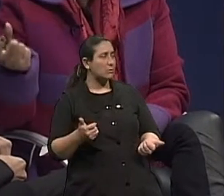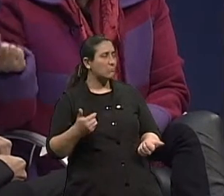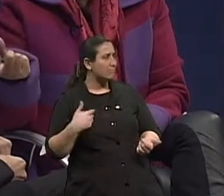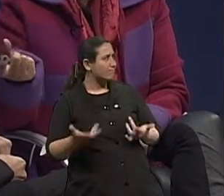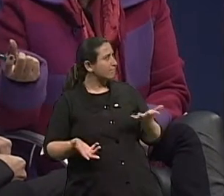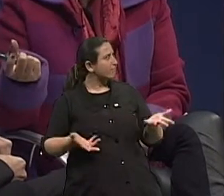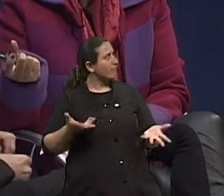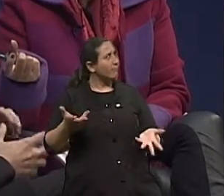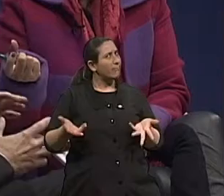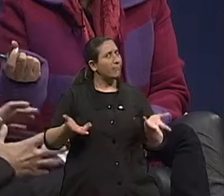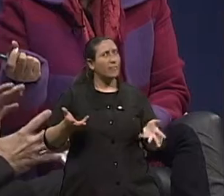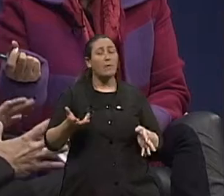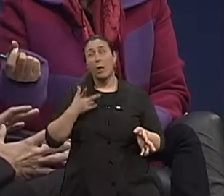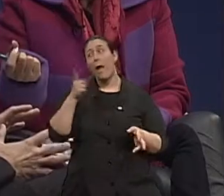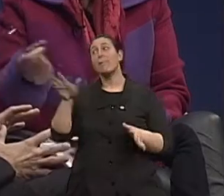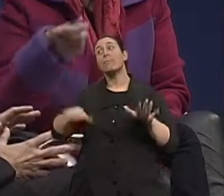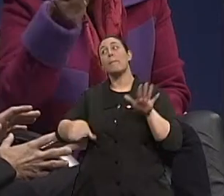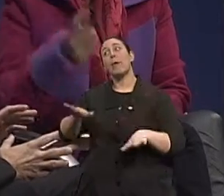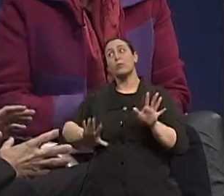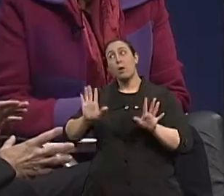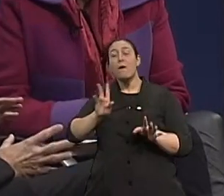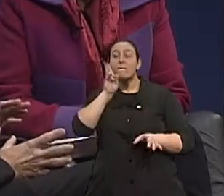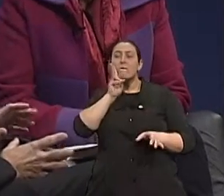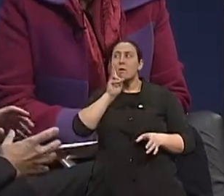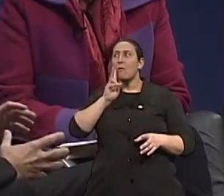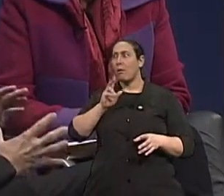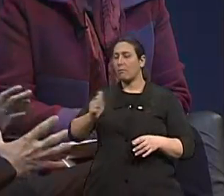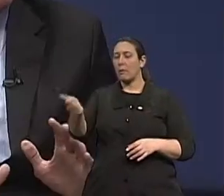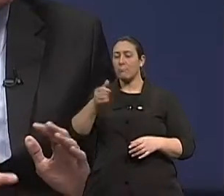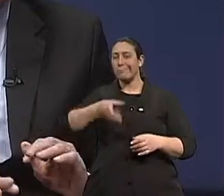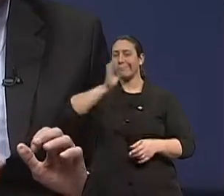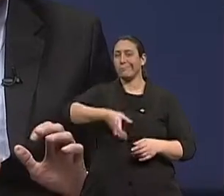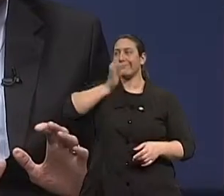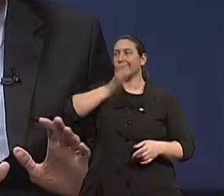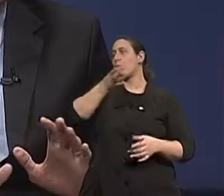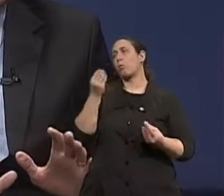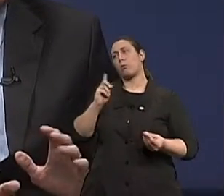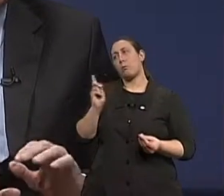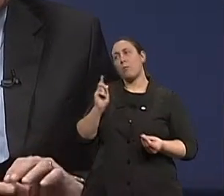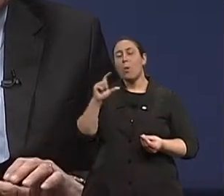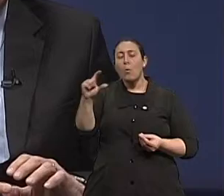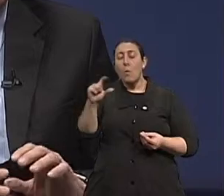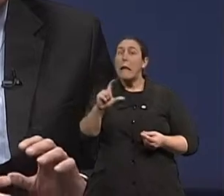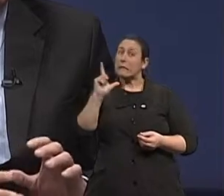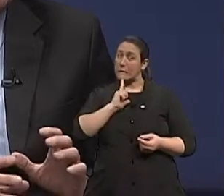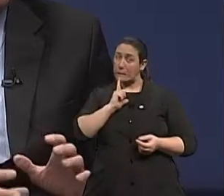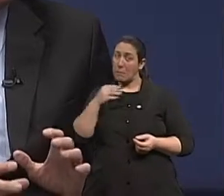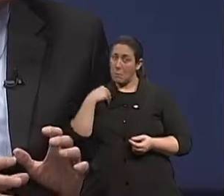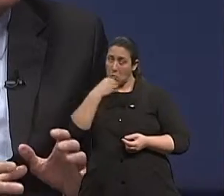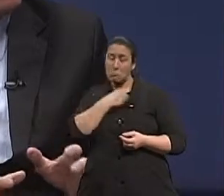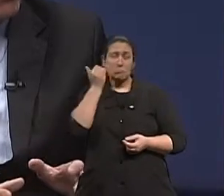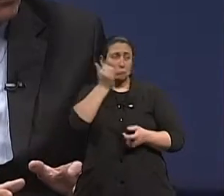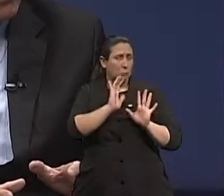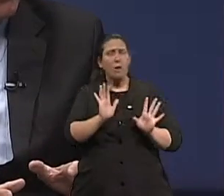Depende de quanto, né? É, depende da quantidade. Óbvio. Ninguém está proibido, não sei que a pessoa tenha uma contraindicação formal, mas